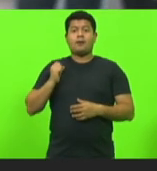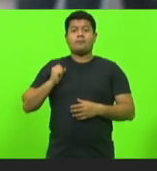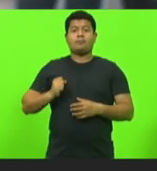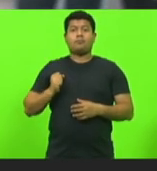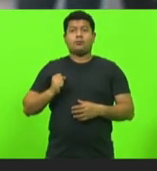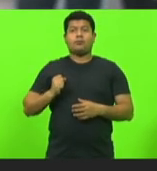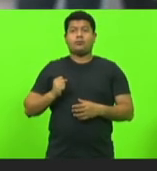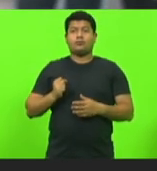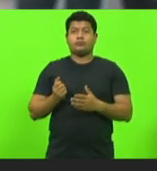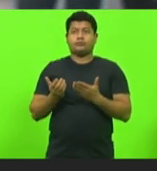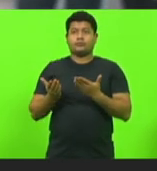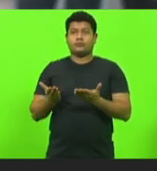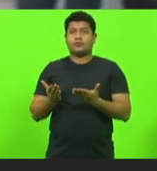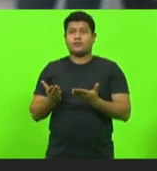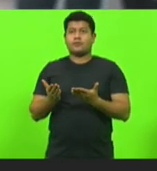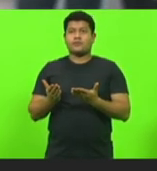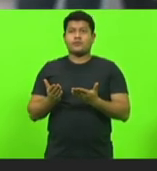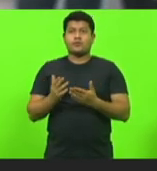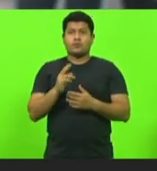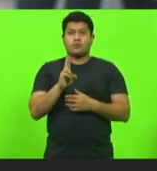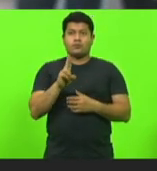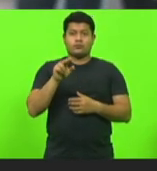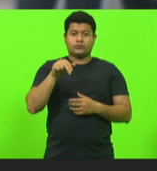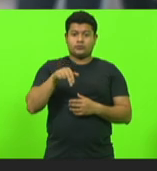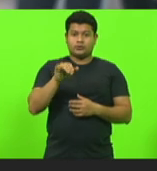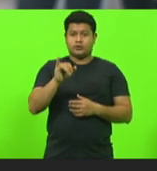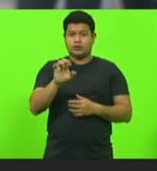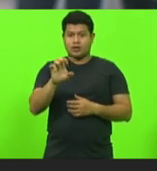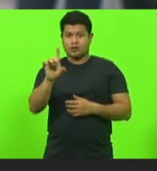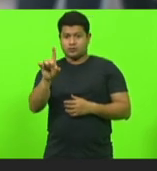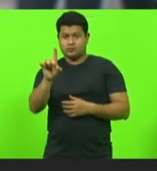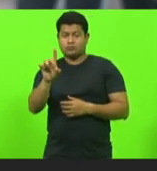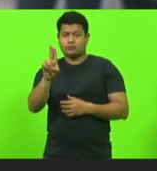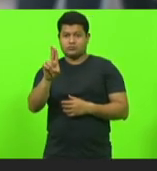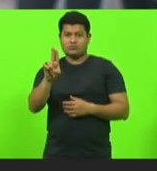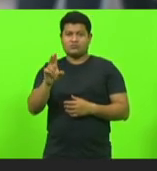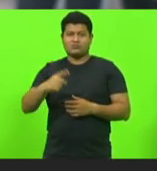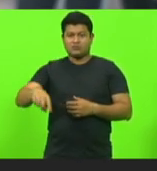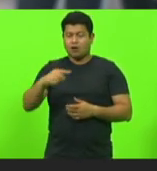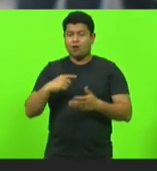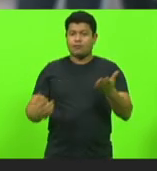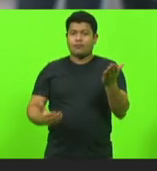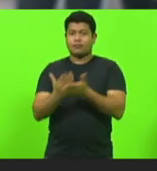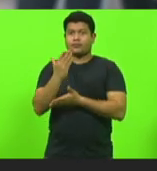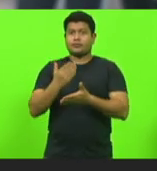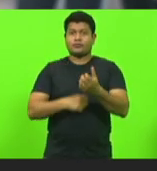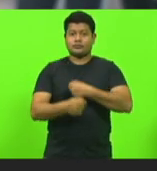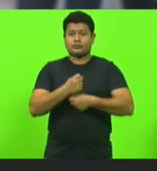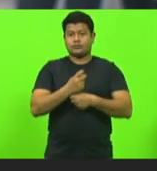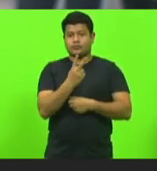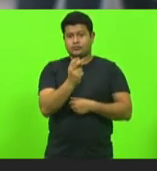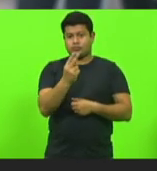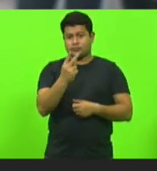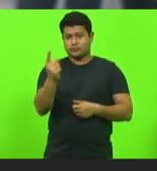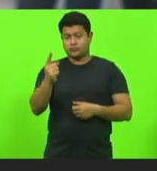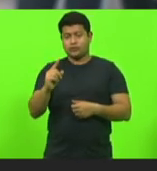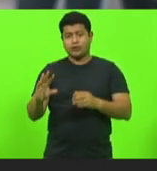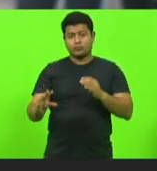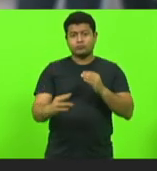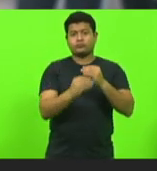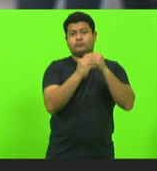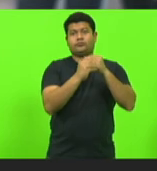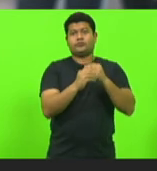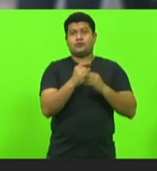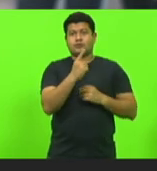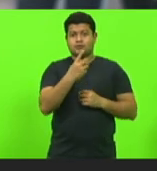Está aqui as bolsas do Unidu, que esta casa, inclusive, aprovou. Em 2021, nós tivemos um acréscimo de 140